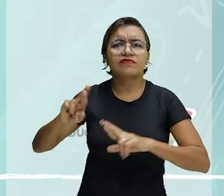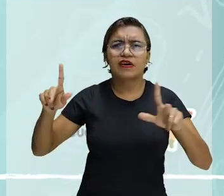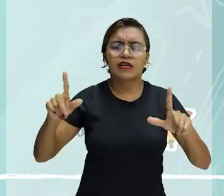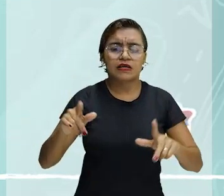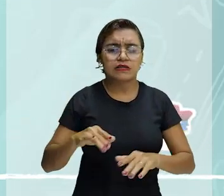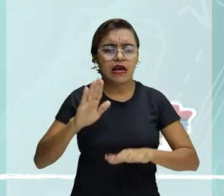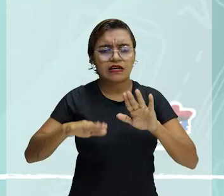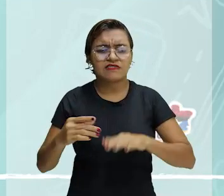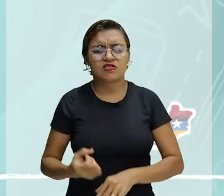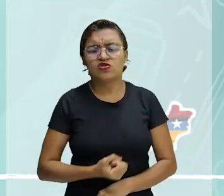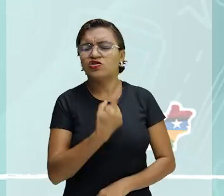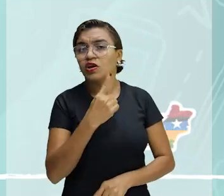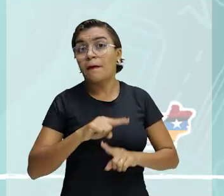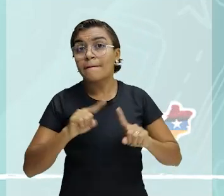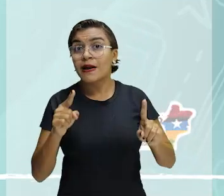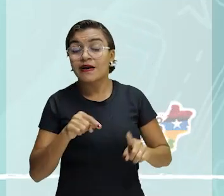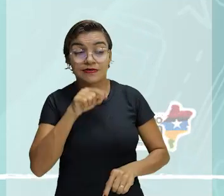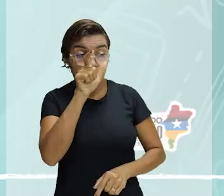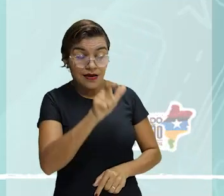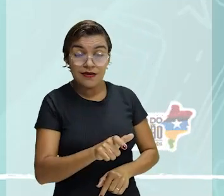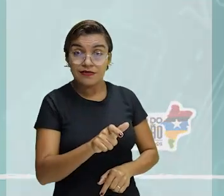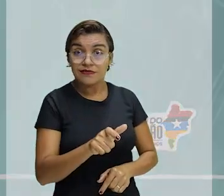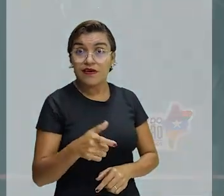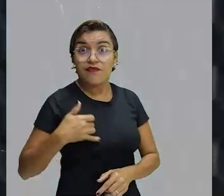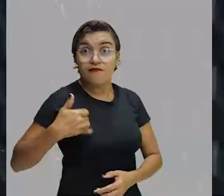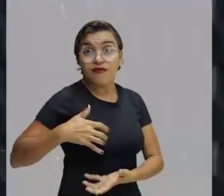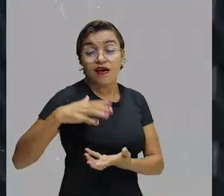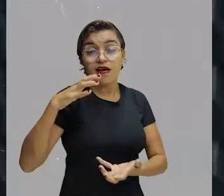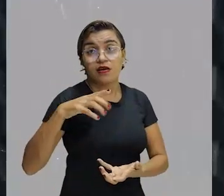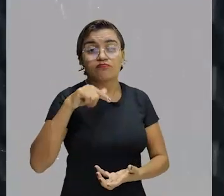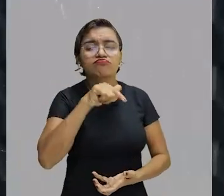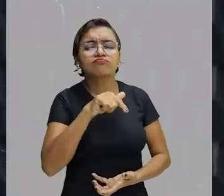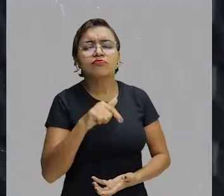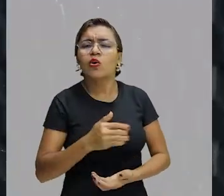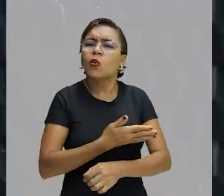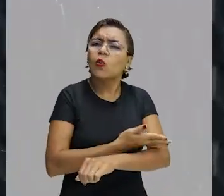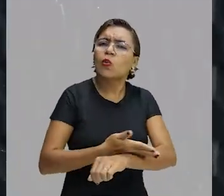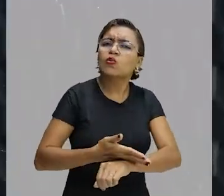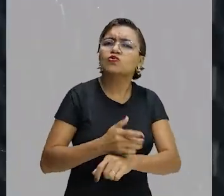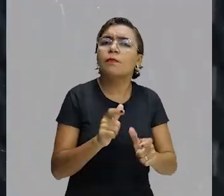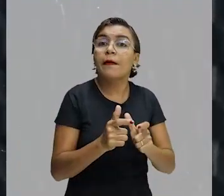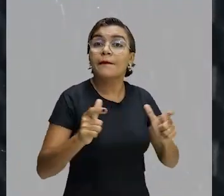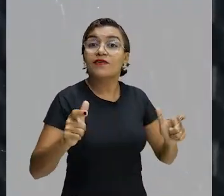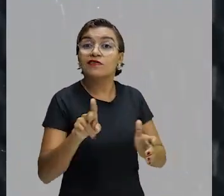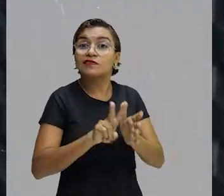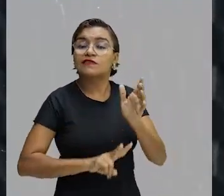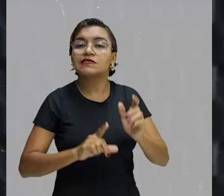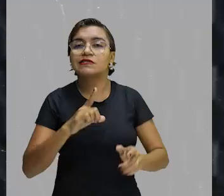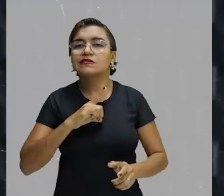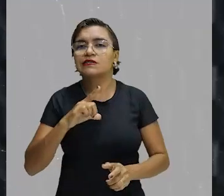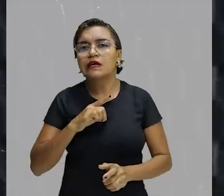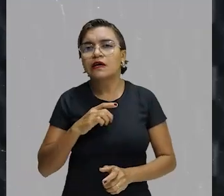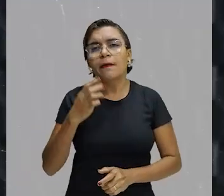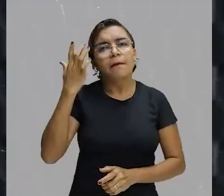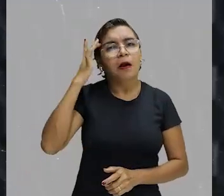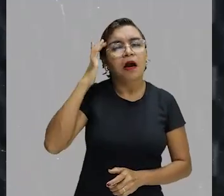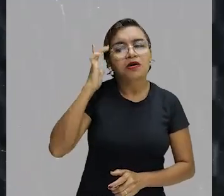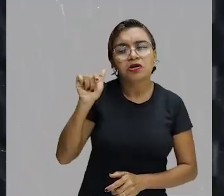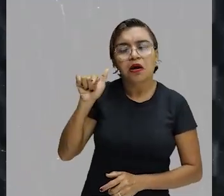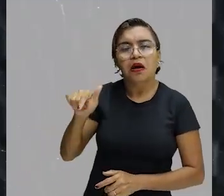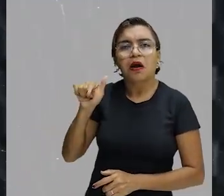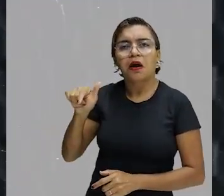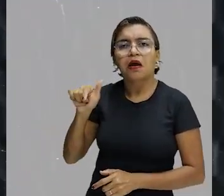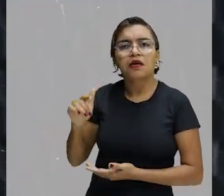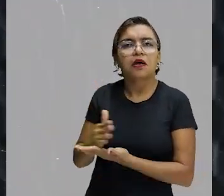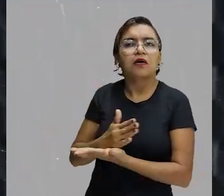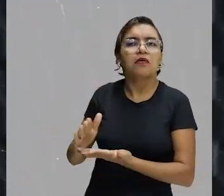chega a escandalizar os mais velhos. Já os mais velhos, por outro lado, costumam, na maioria das vezes, achar que os mais jovens, em